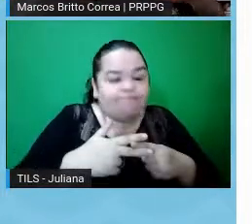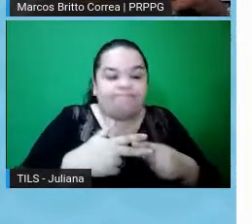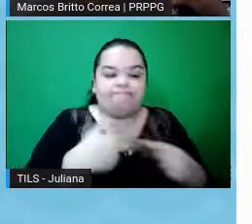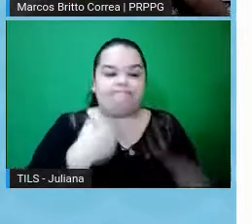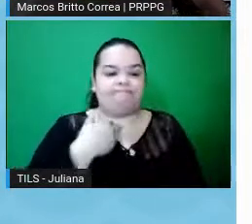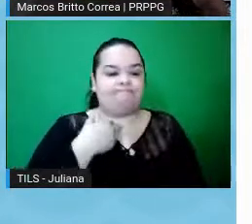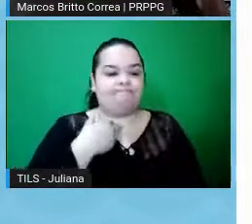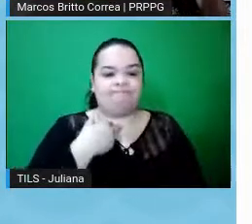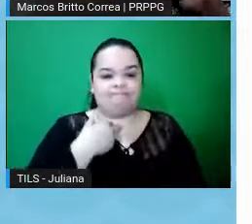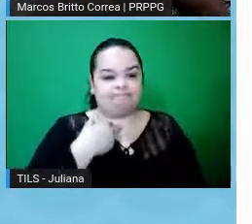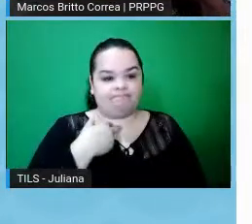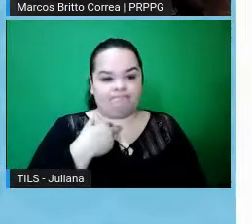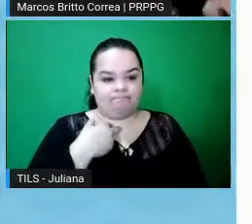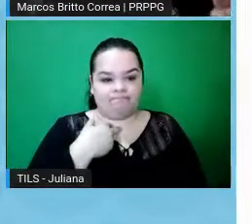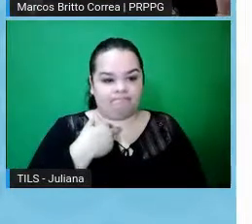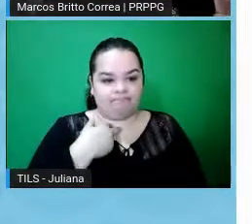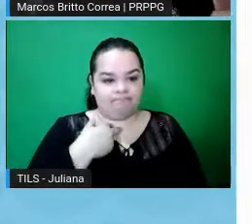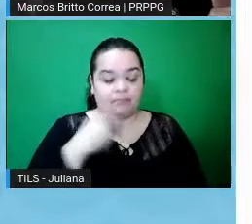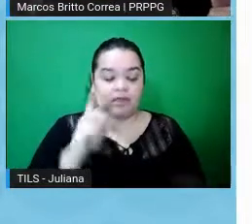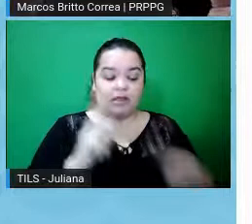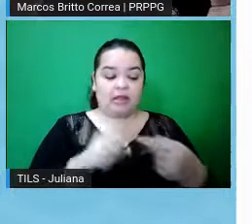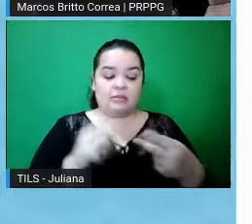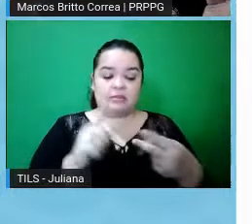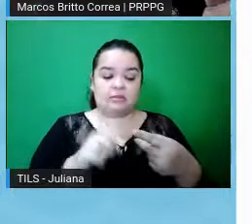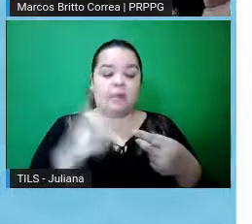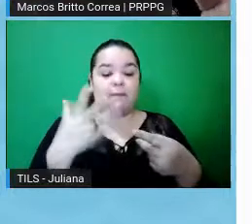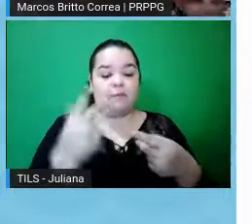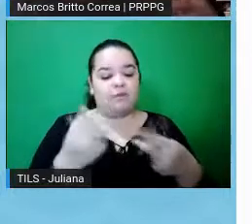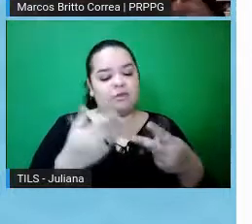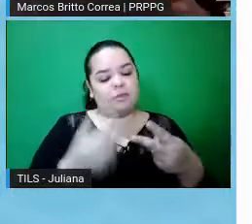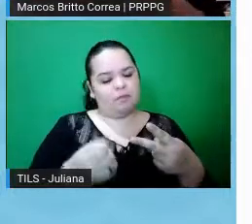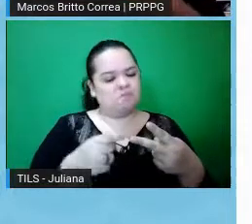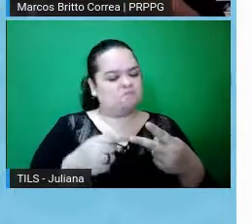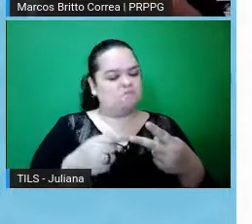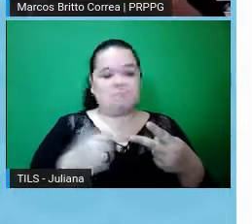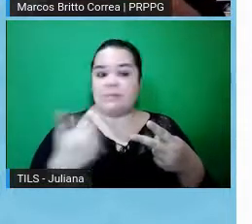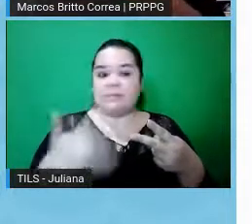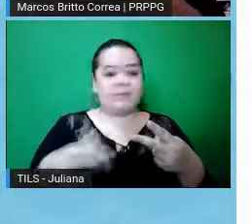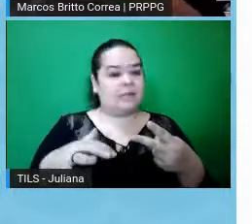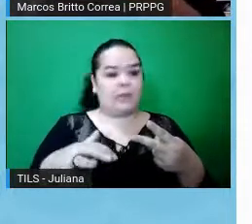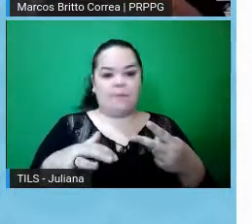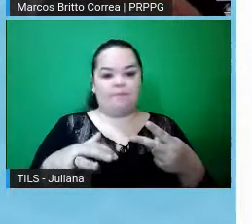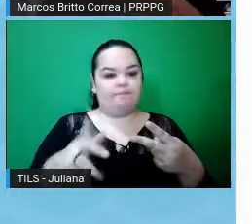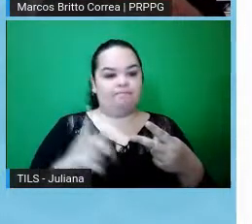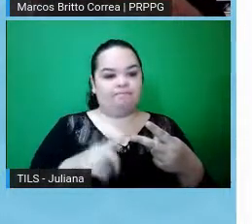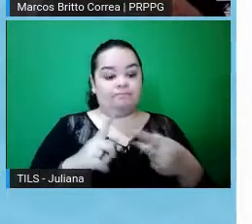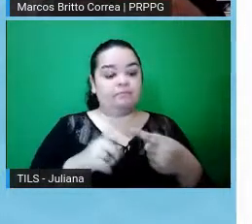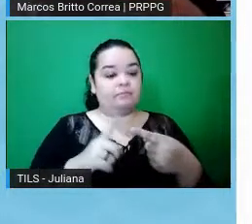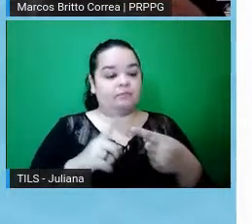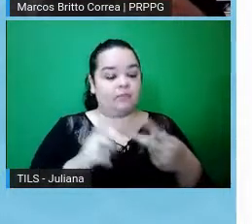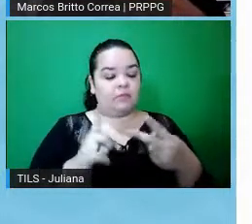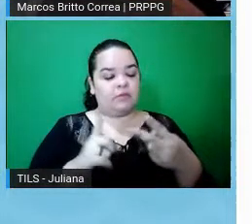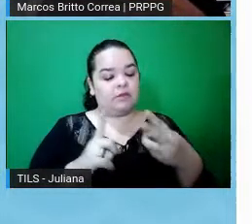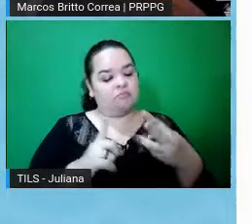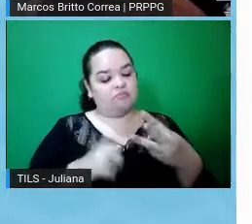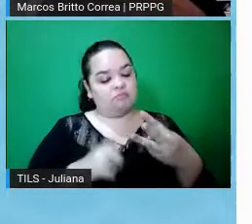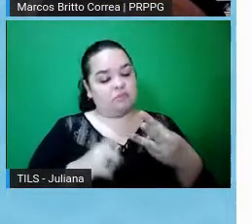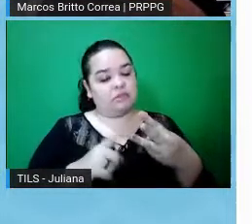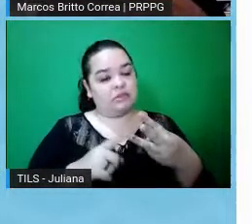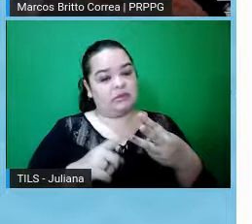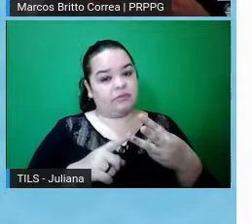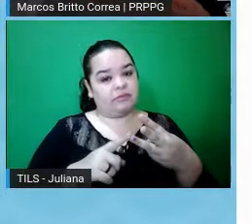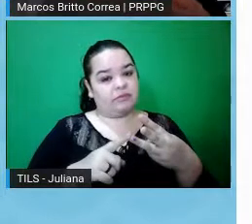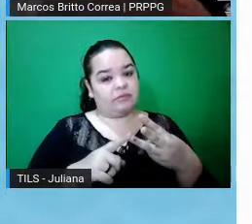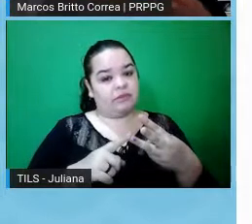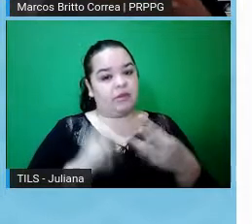é um projeto que foi negado pelo comitê de ética e pesquisa. Na primeira negativa, ainda cabe um recurso, é possível impetrar um